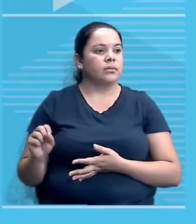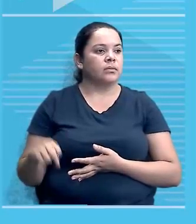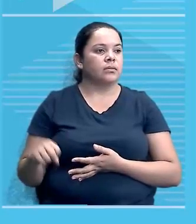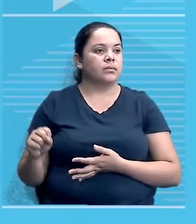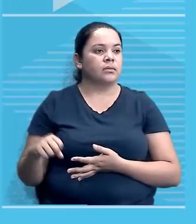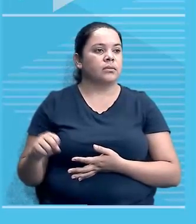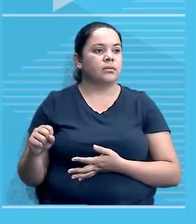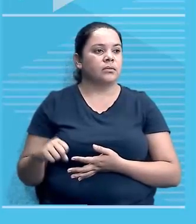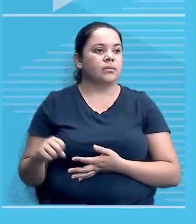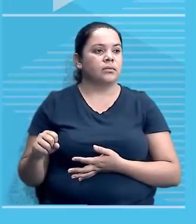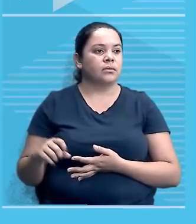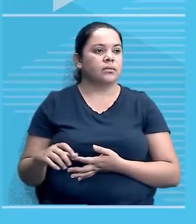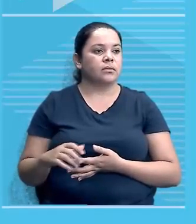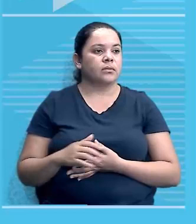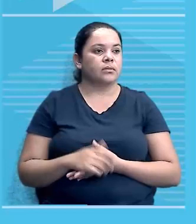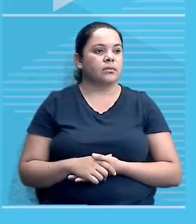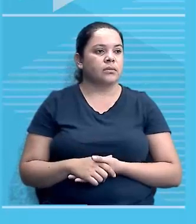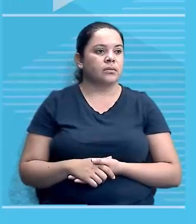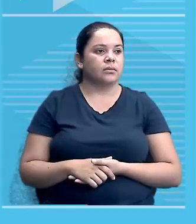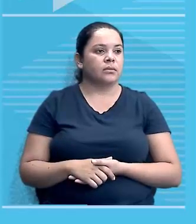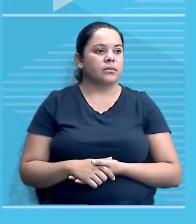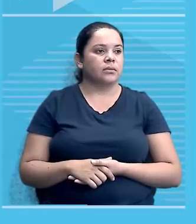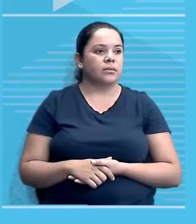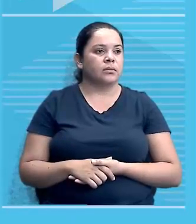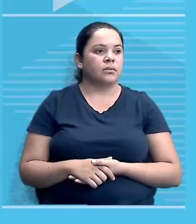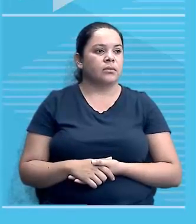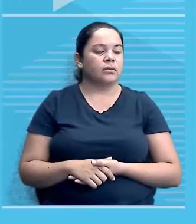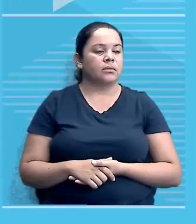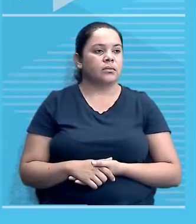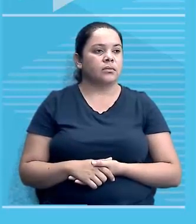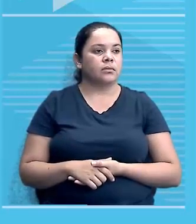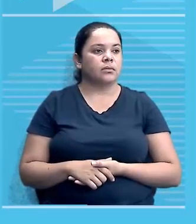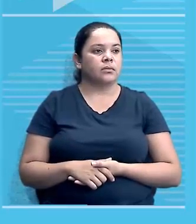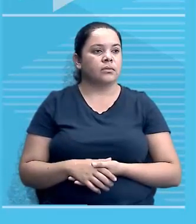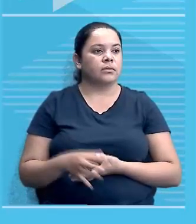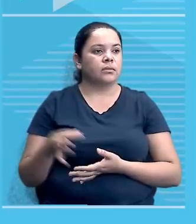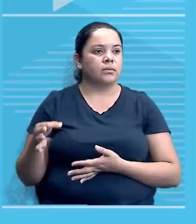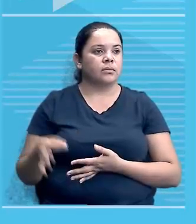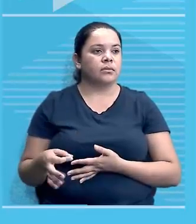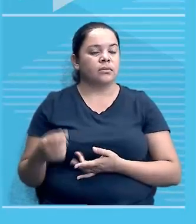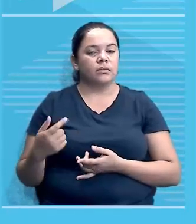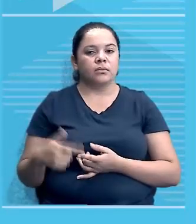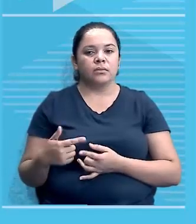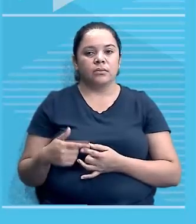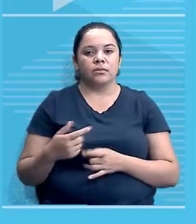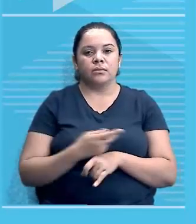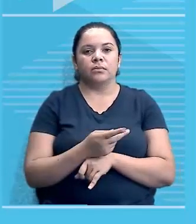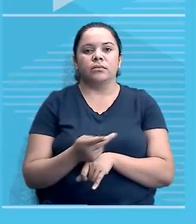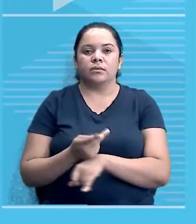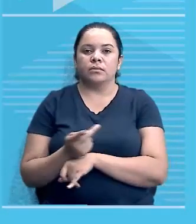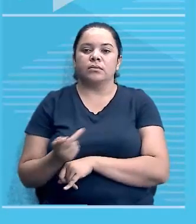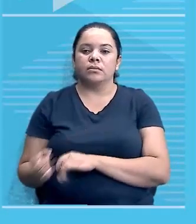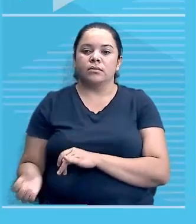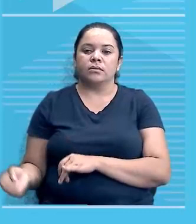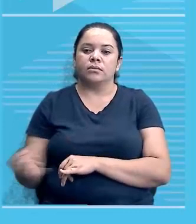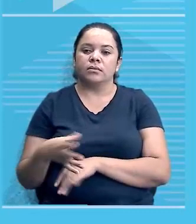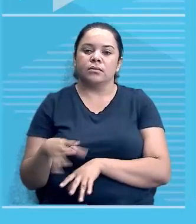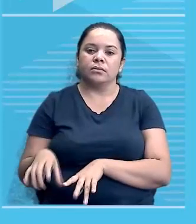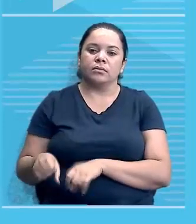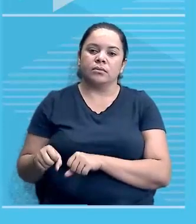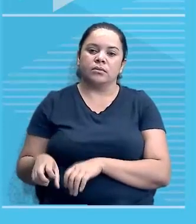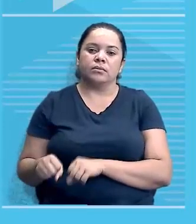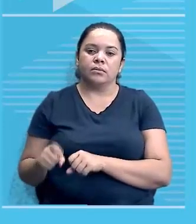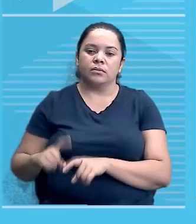alternativa correta, porque vai falar em busca de novas fontes de matérias-primas e também